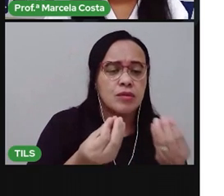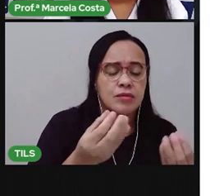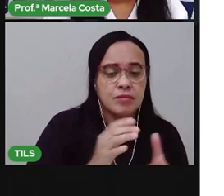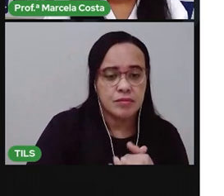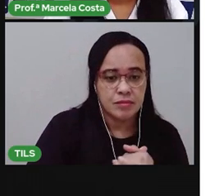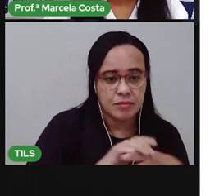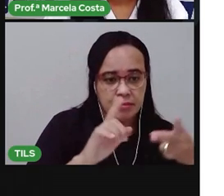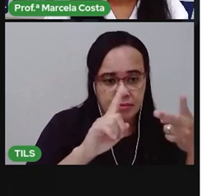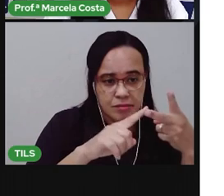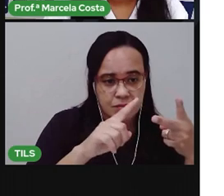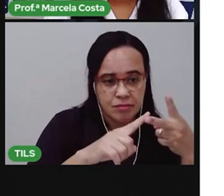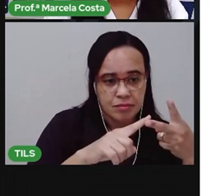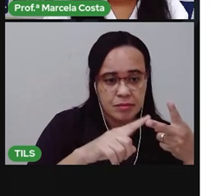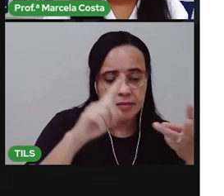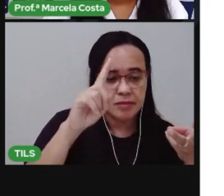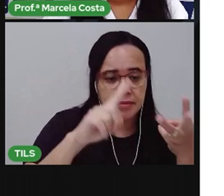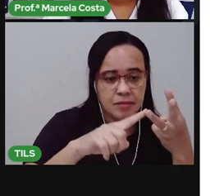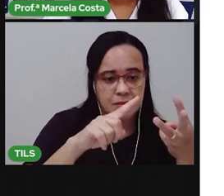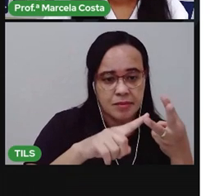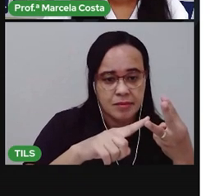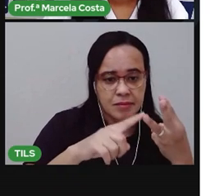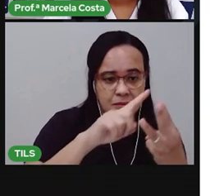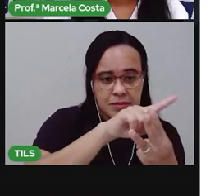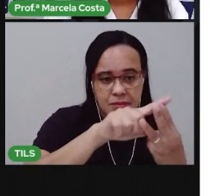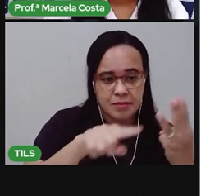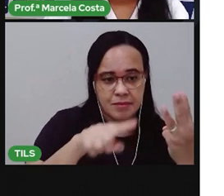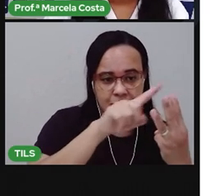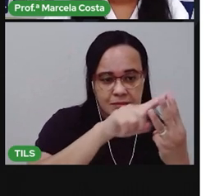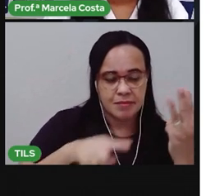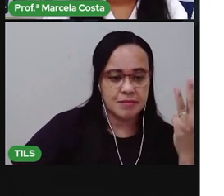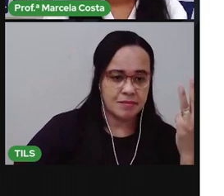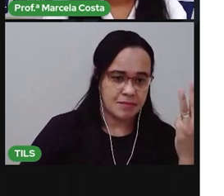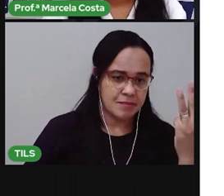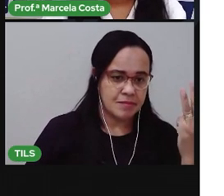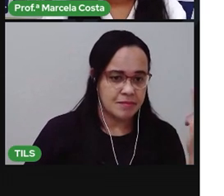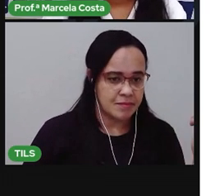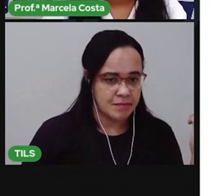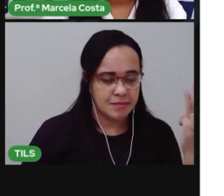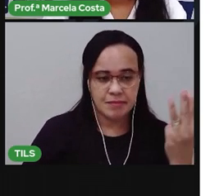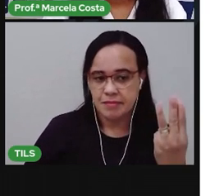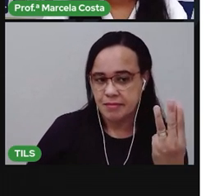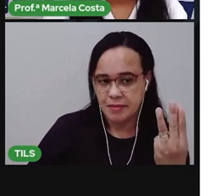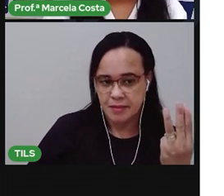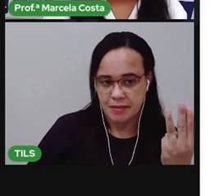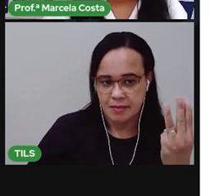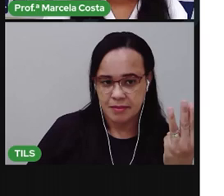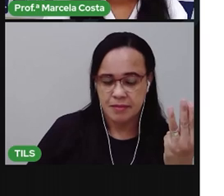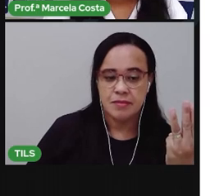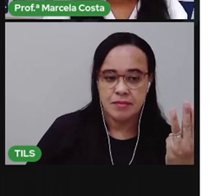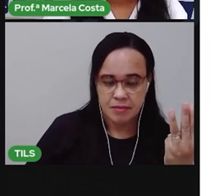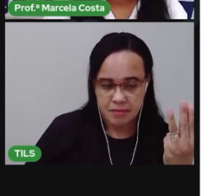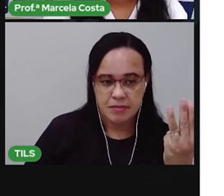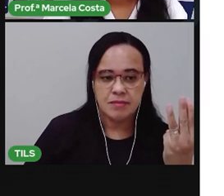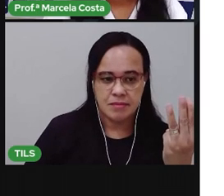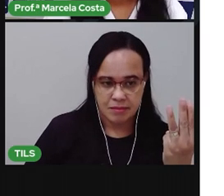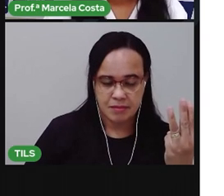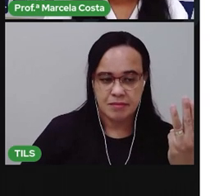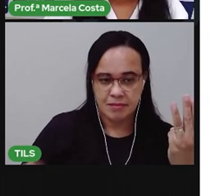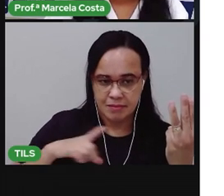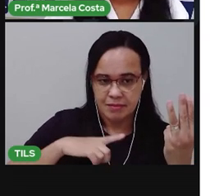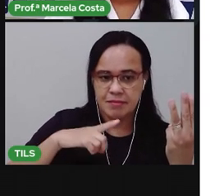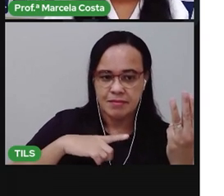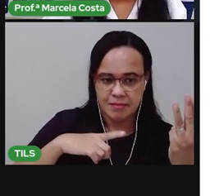Uma, duas, três. Então, a gente tem três palavras nessa frase.